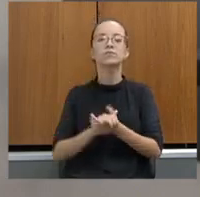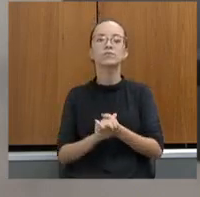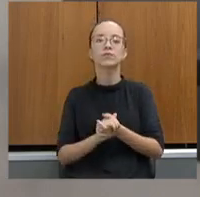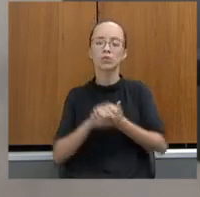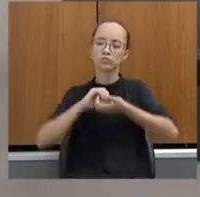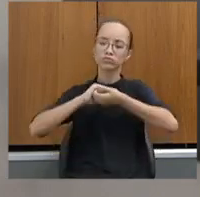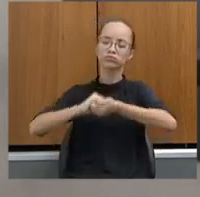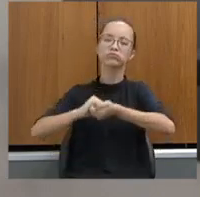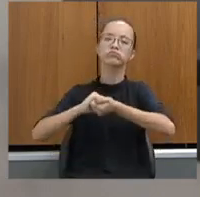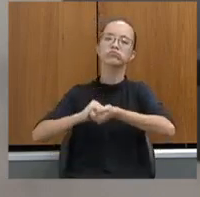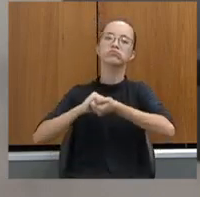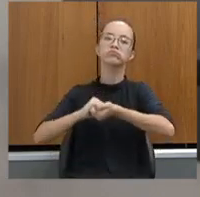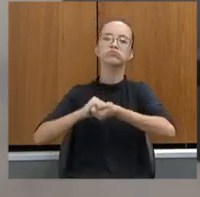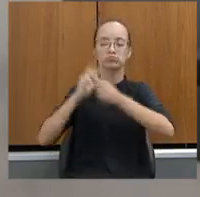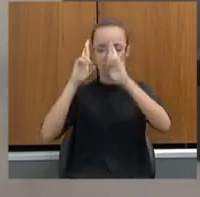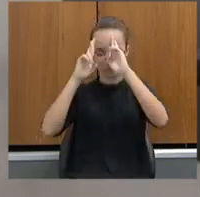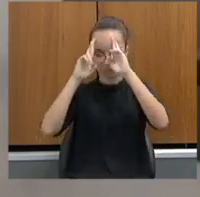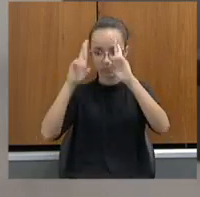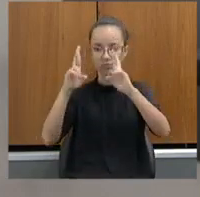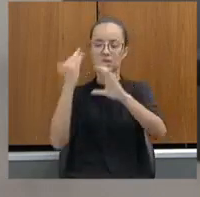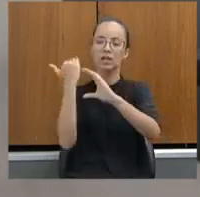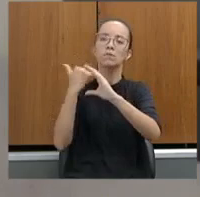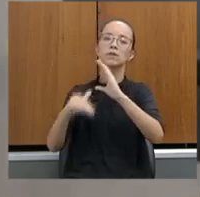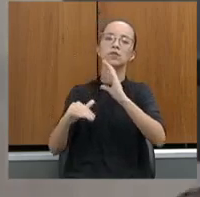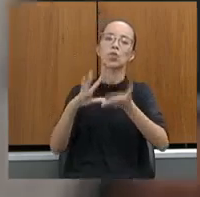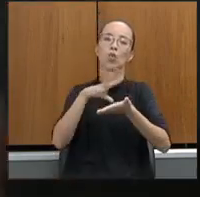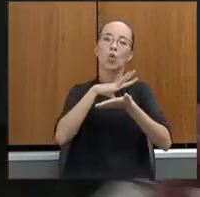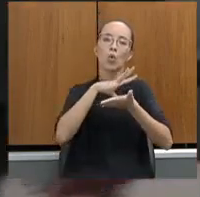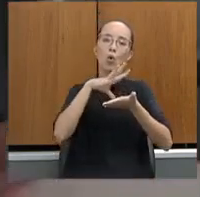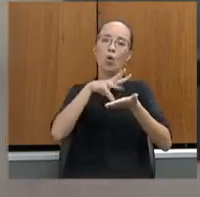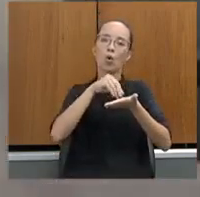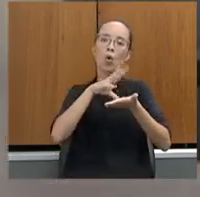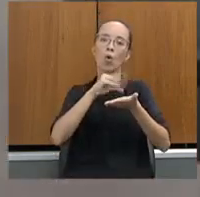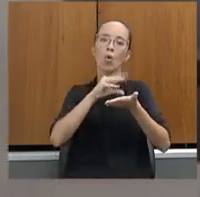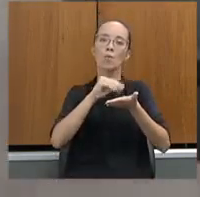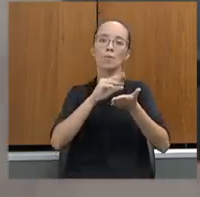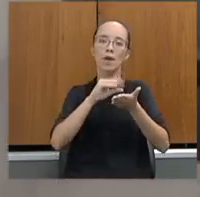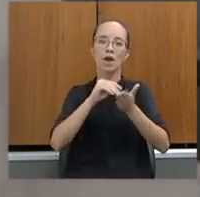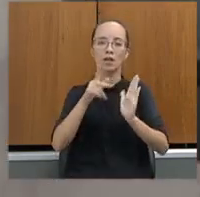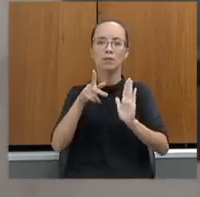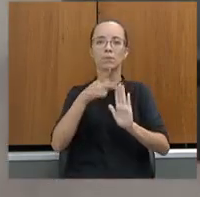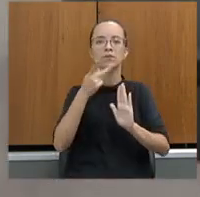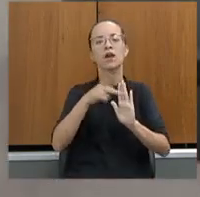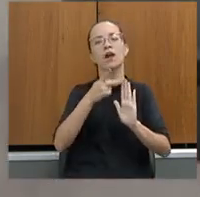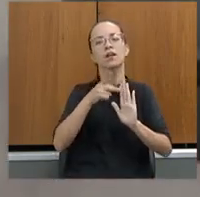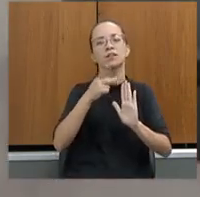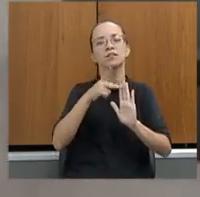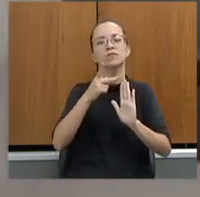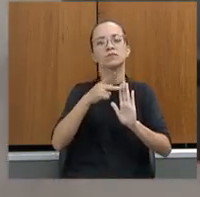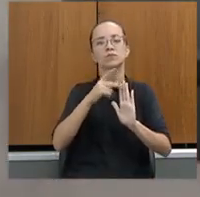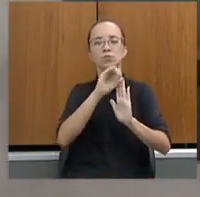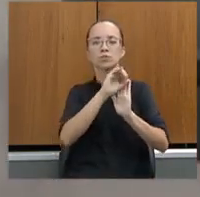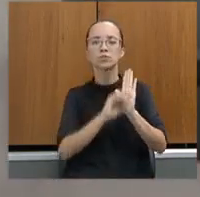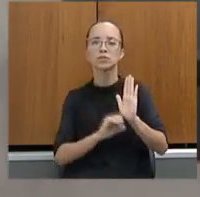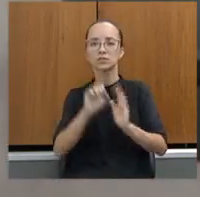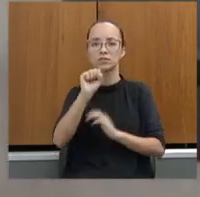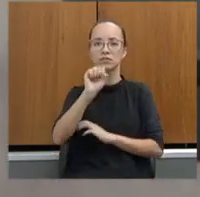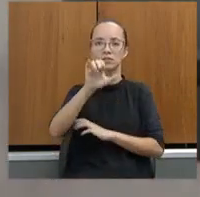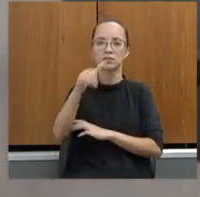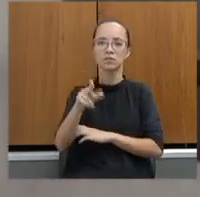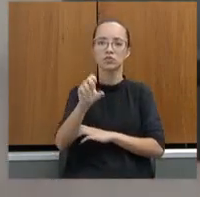cumprimentando cordialmente, encaminho-lhe cópia da portaria inaugural do ofício SEJUSP,